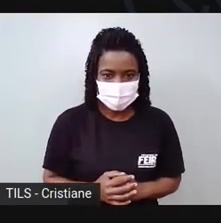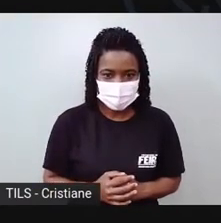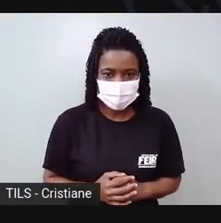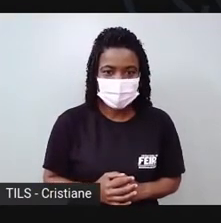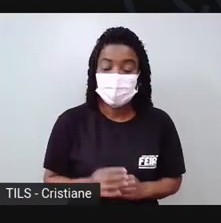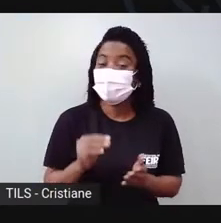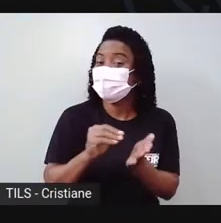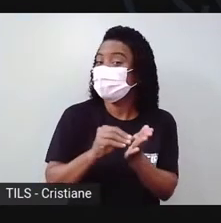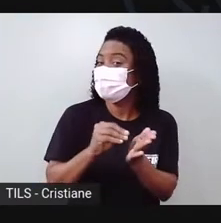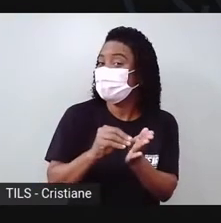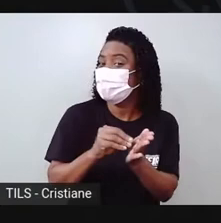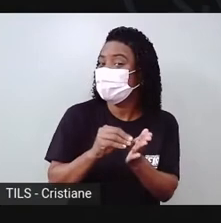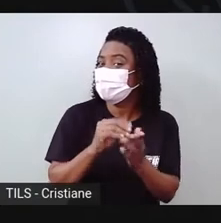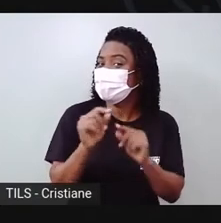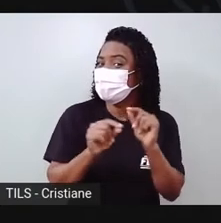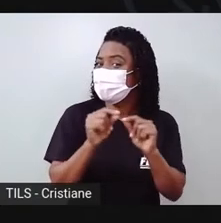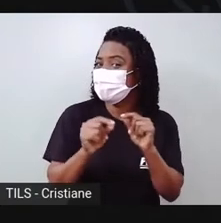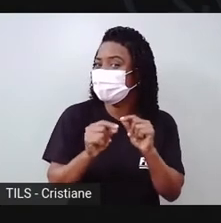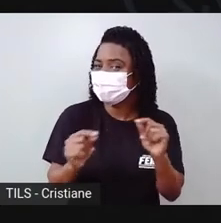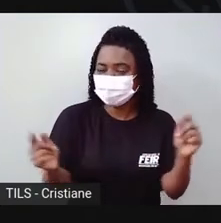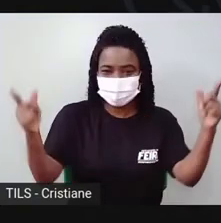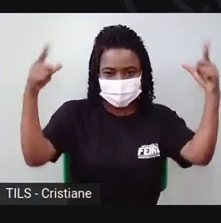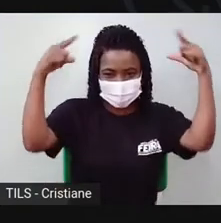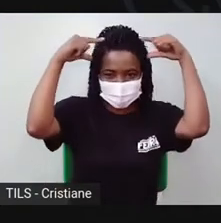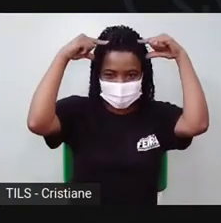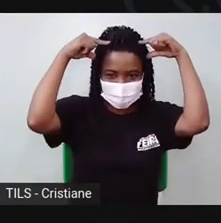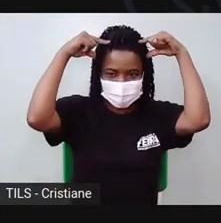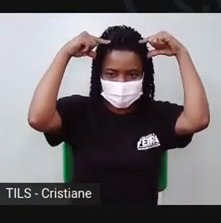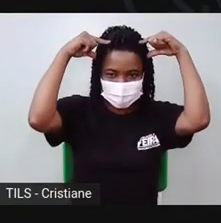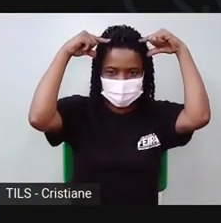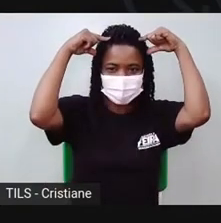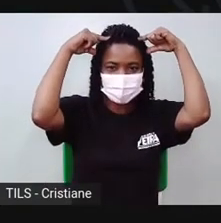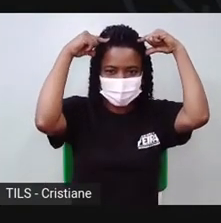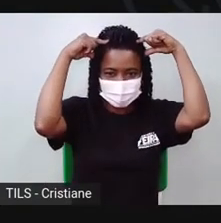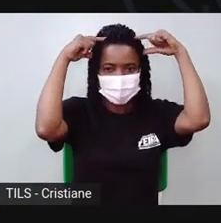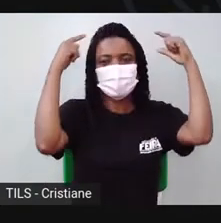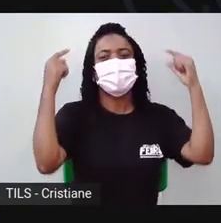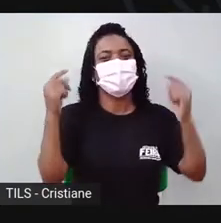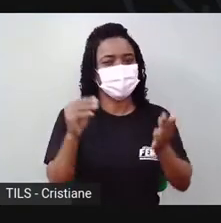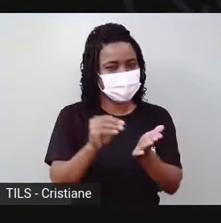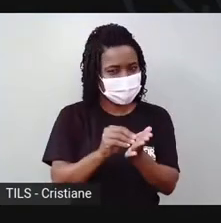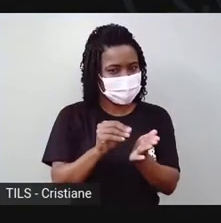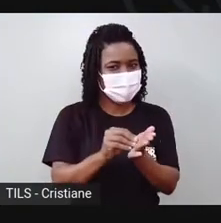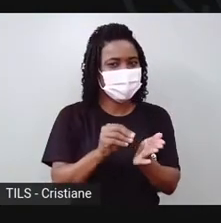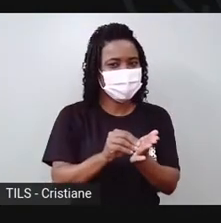faltando? As orelhinhas. A vai fazer outra bolinha.